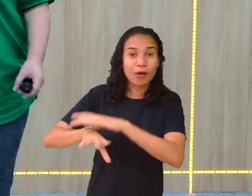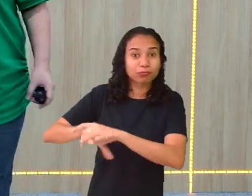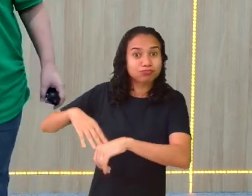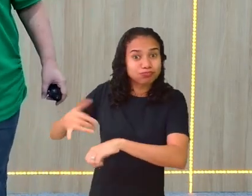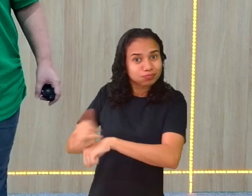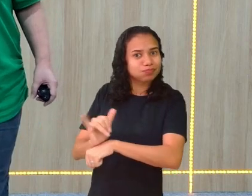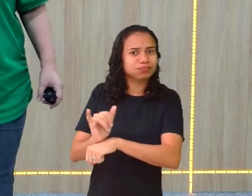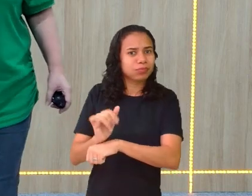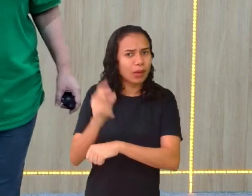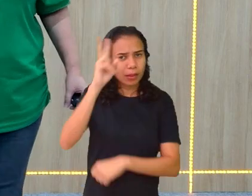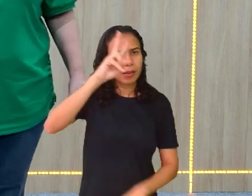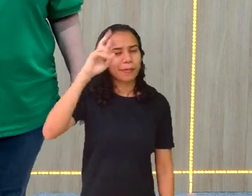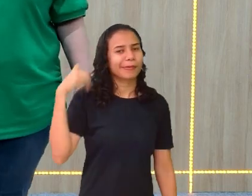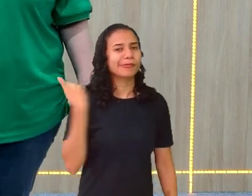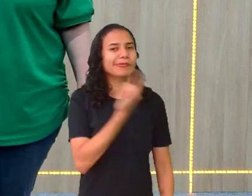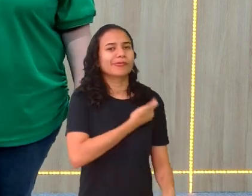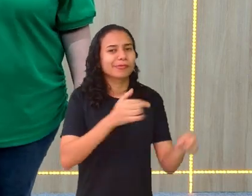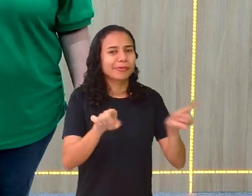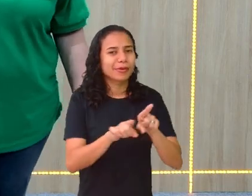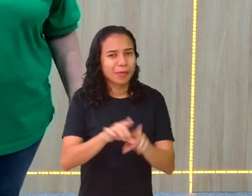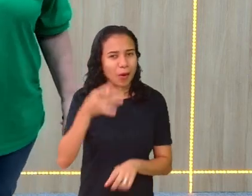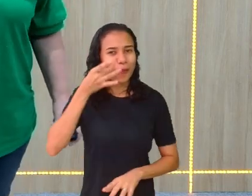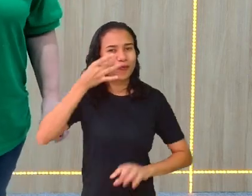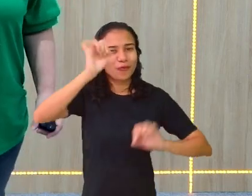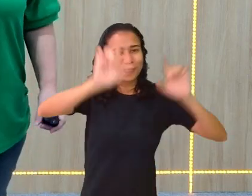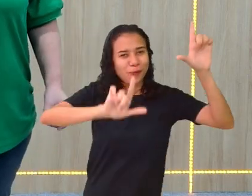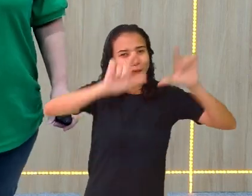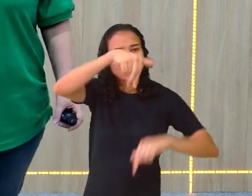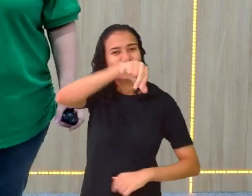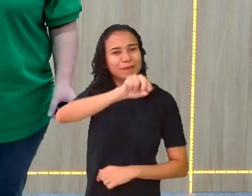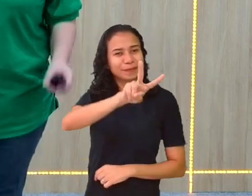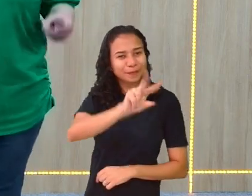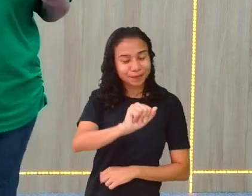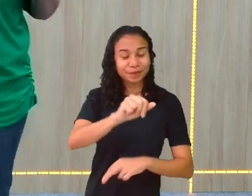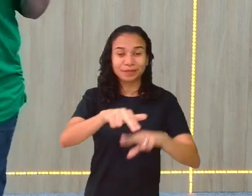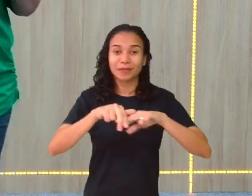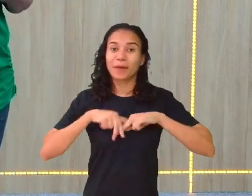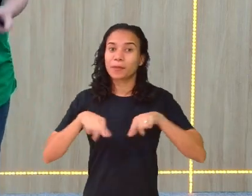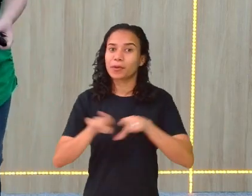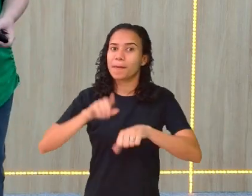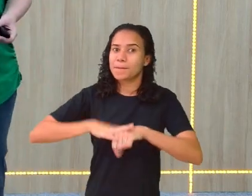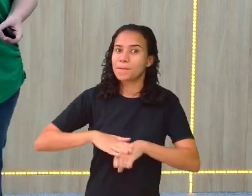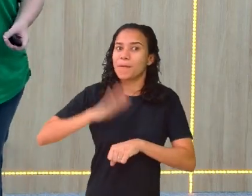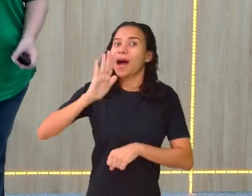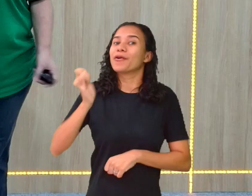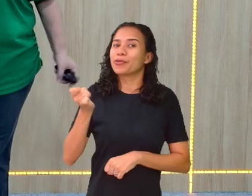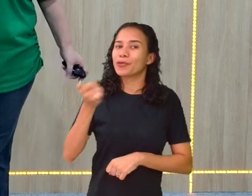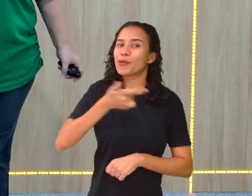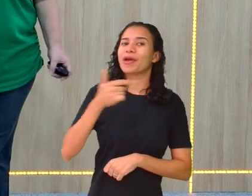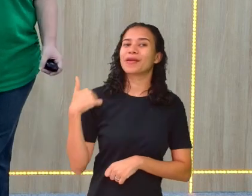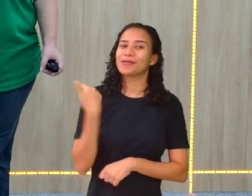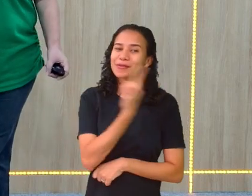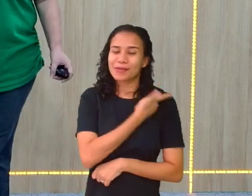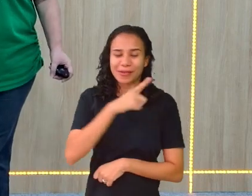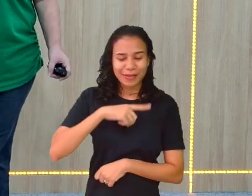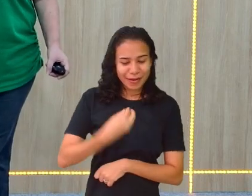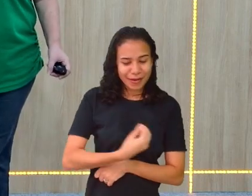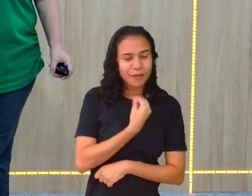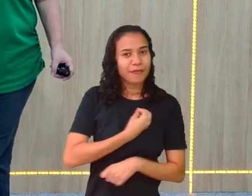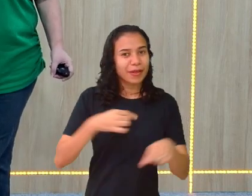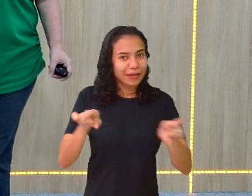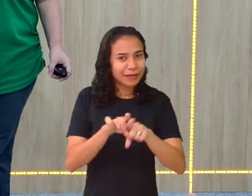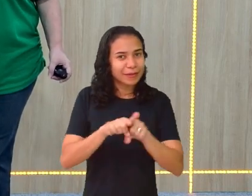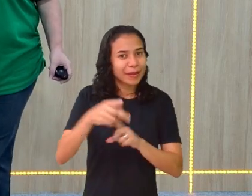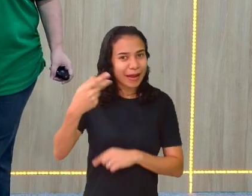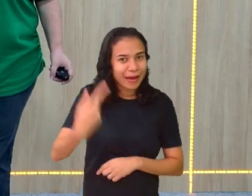Lembrando que a gente está ao vivo na TV Nova e, além disso, estamos ao